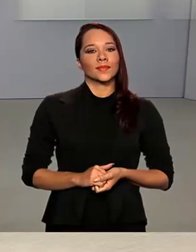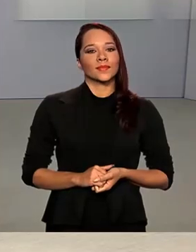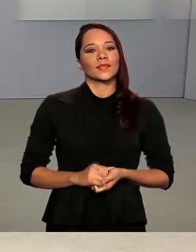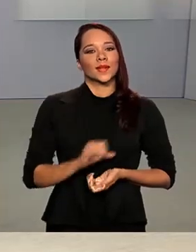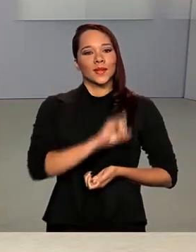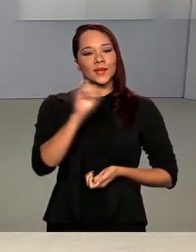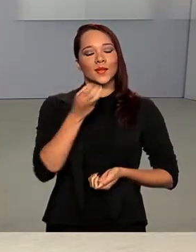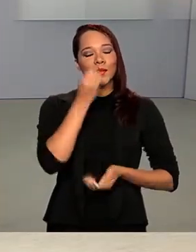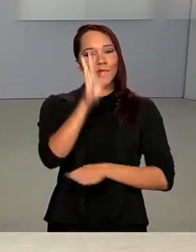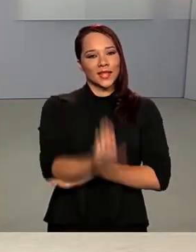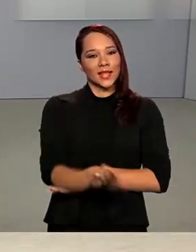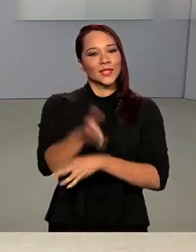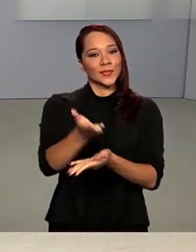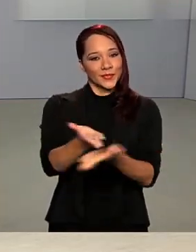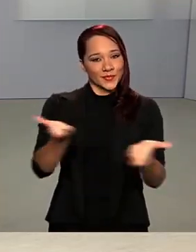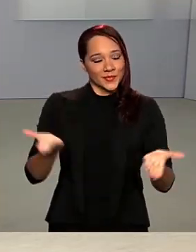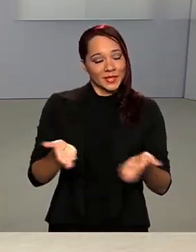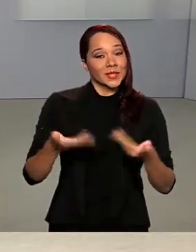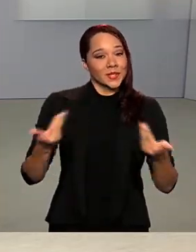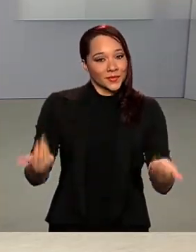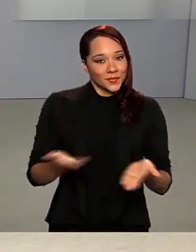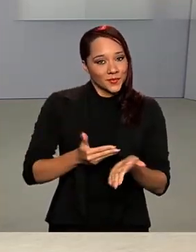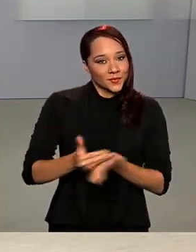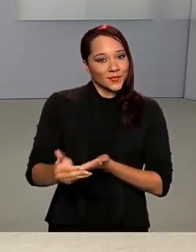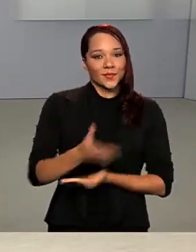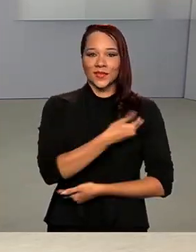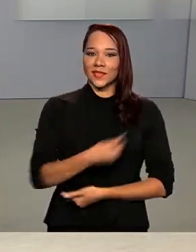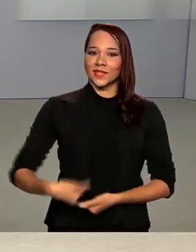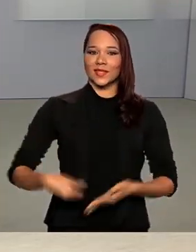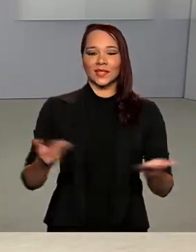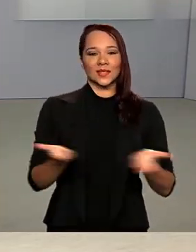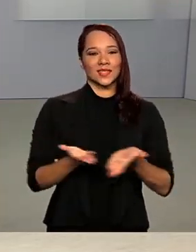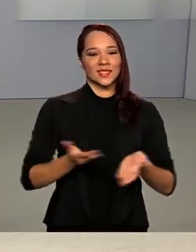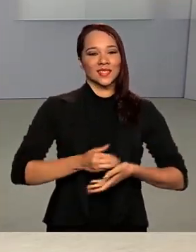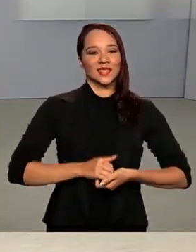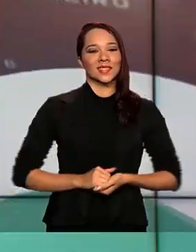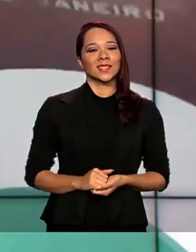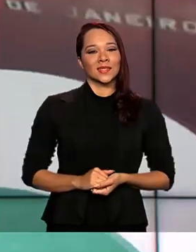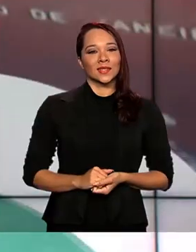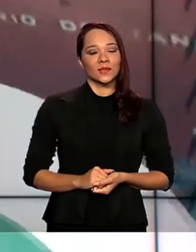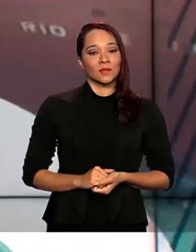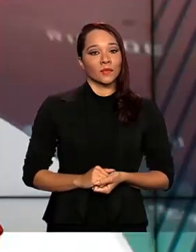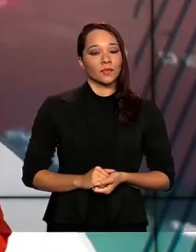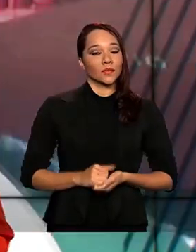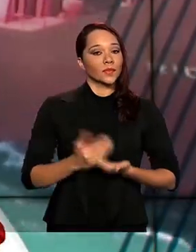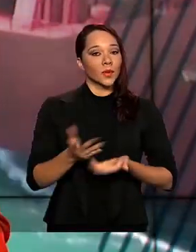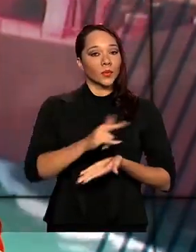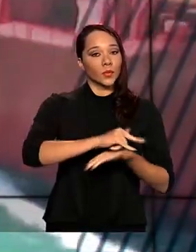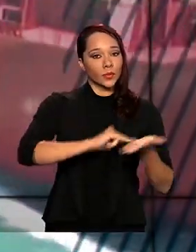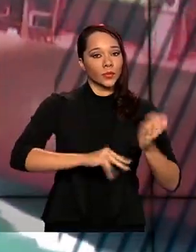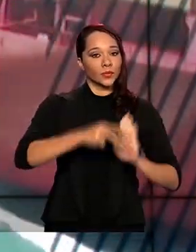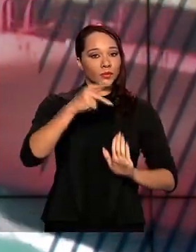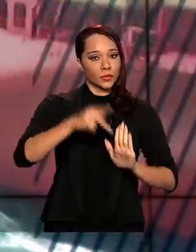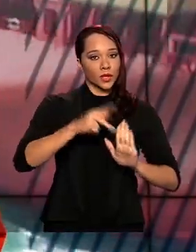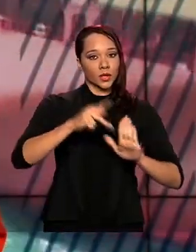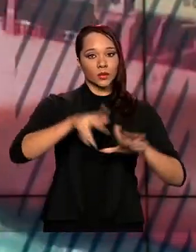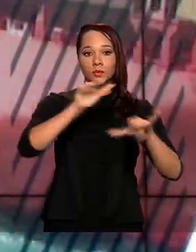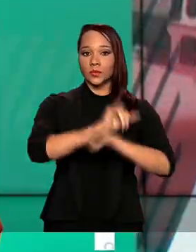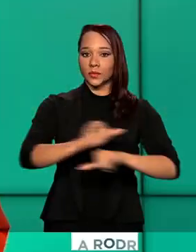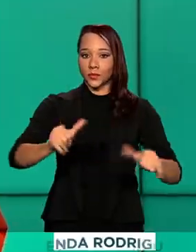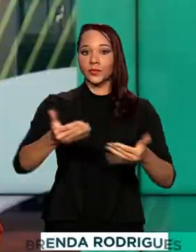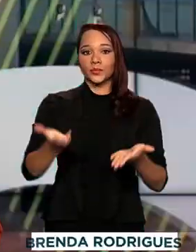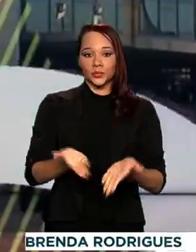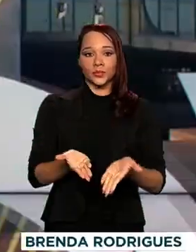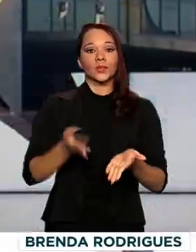Olá, boa tarde para vocês. Estamos de volta com mais uma edição do Governo Agora. Uma portaria publicada agora há pouco em